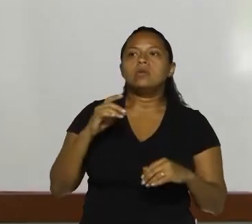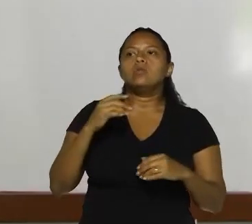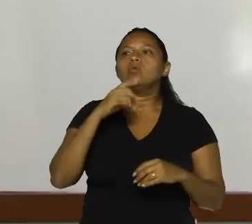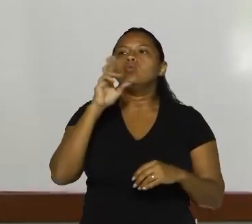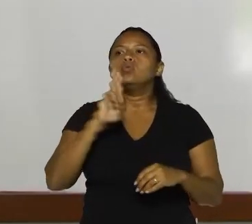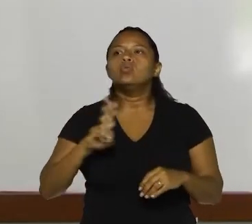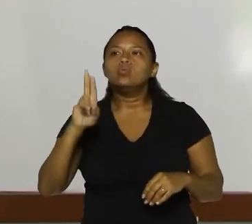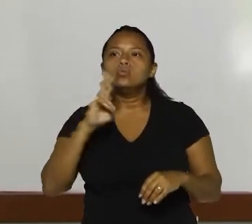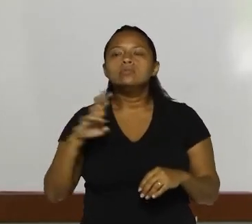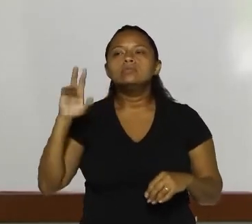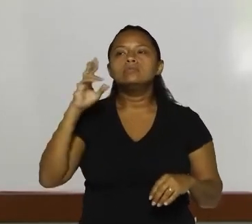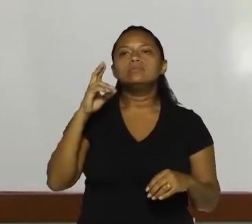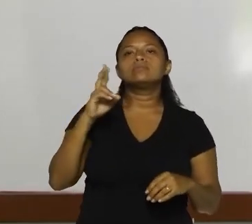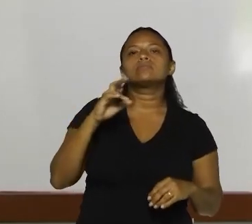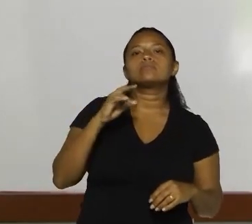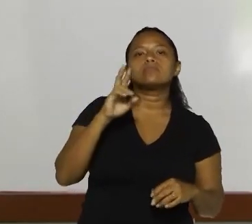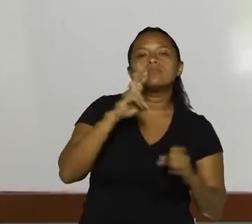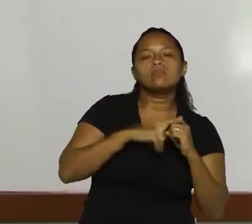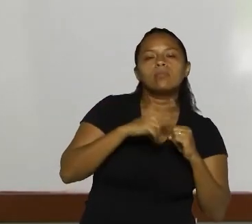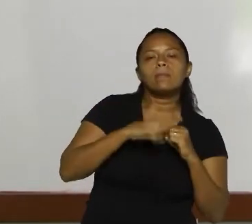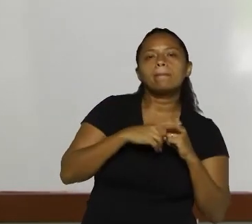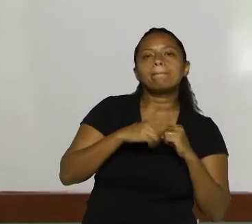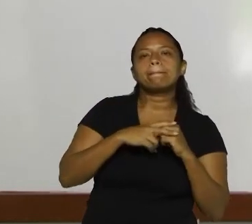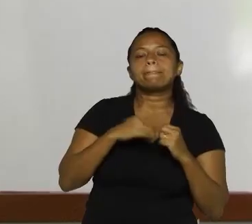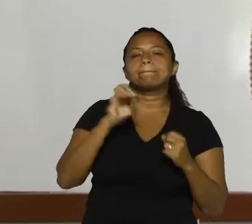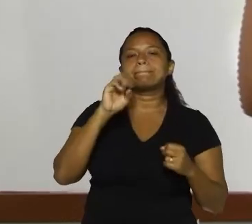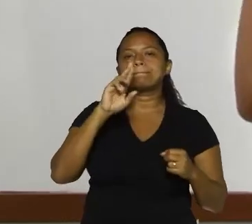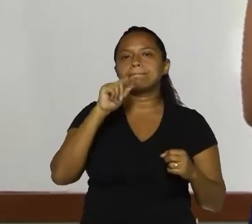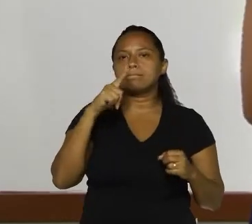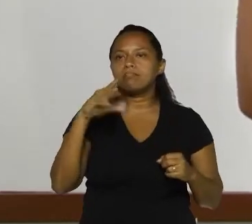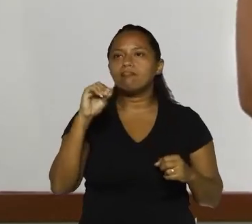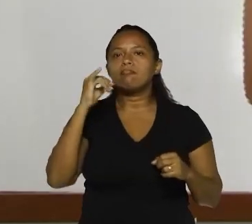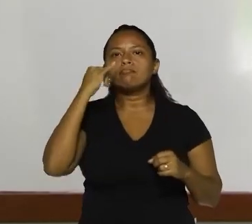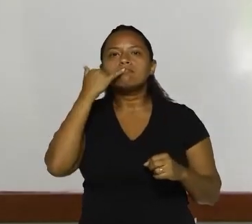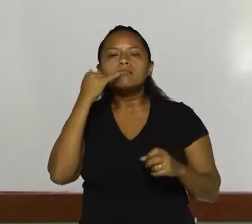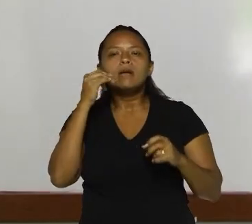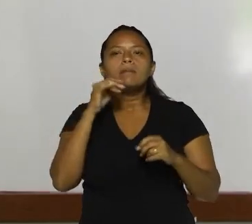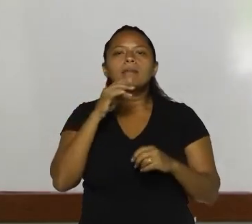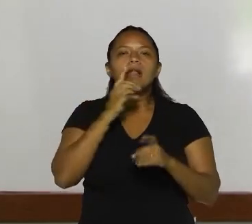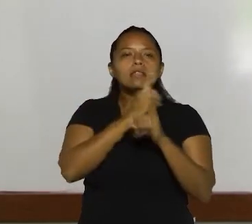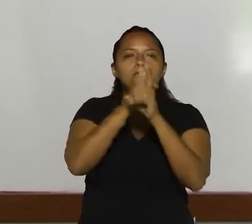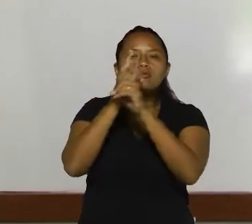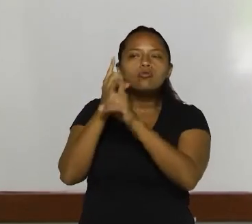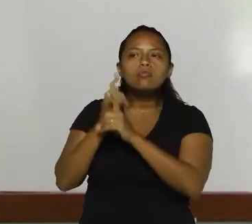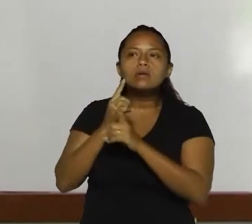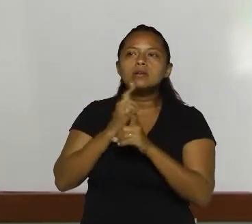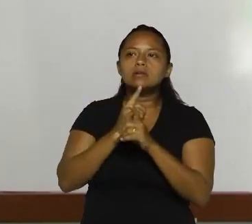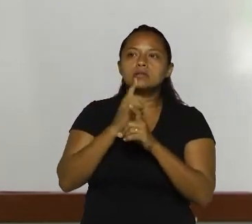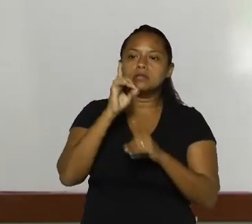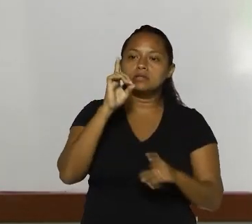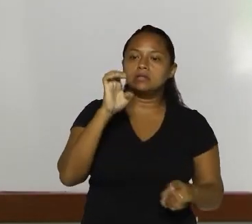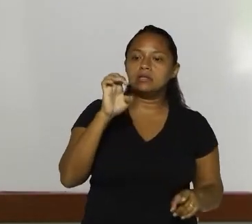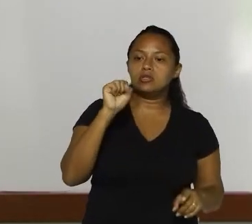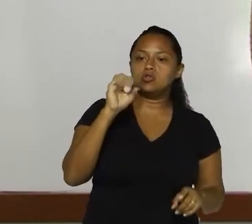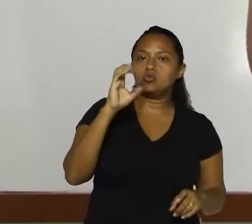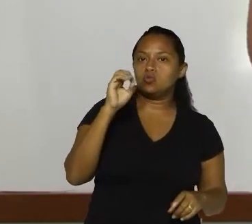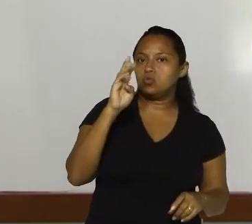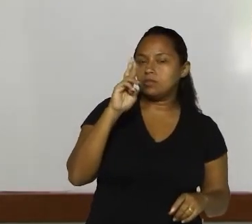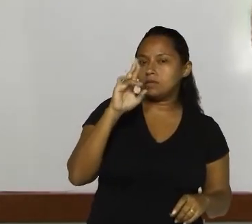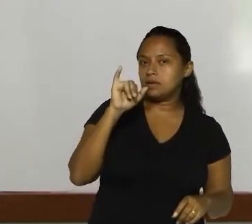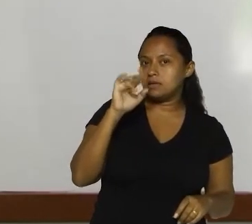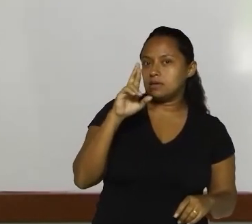Os jogadores usam, verbo, então, oração, seus celulares. Aí, para descobrir, quando a gente vê aqui, para